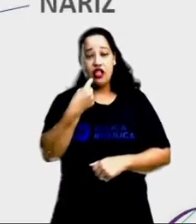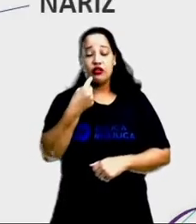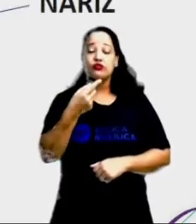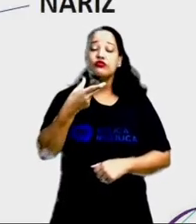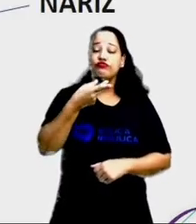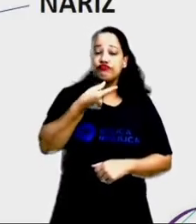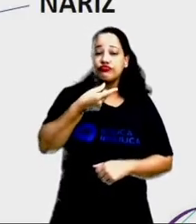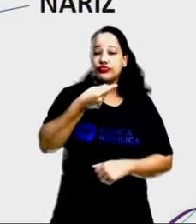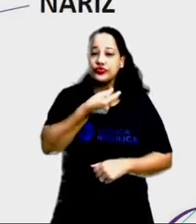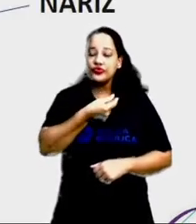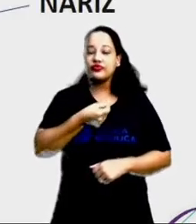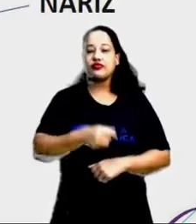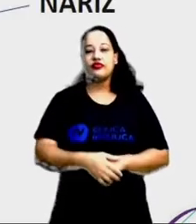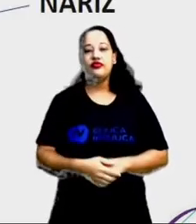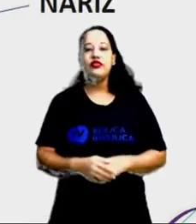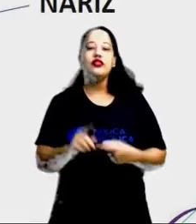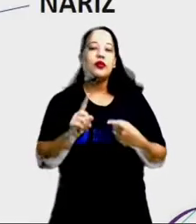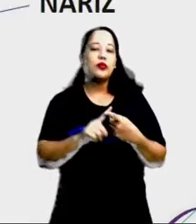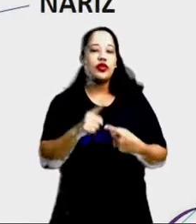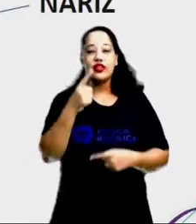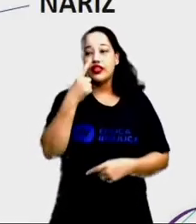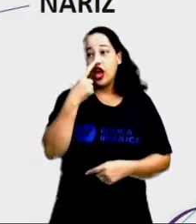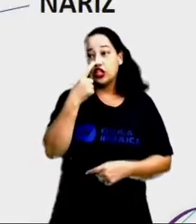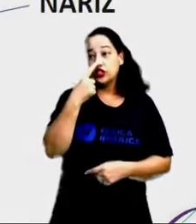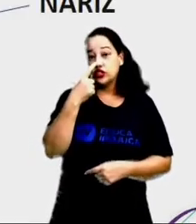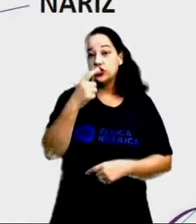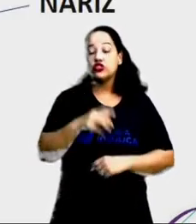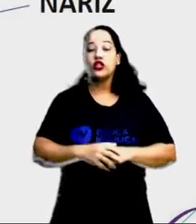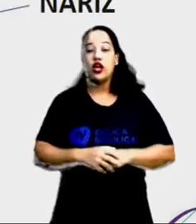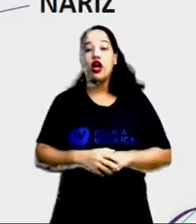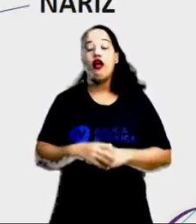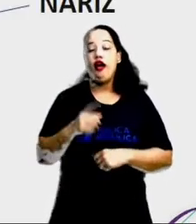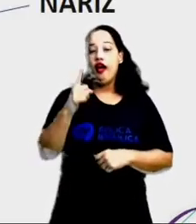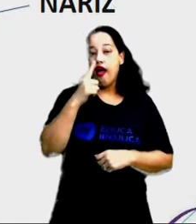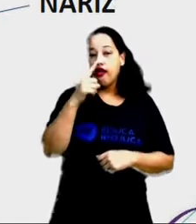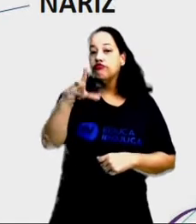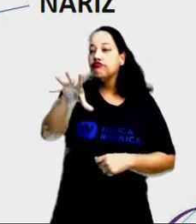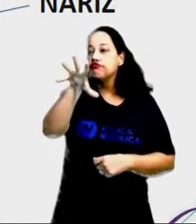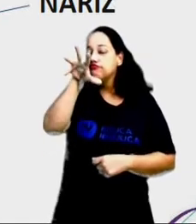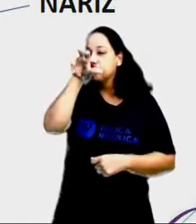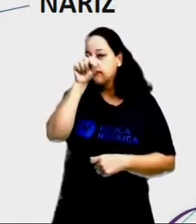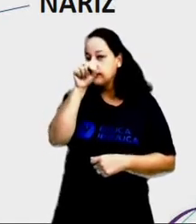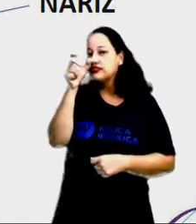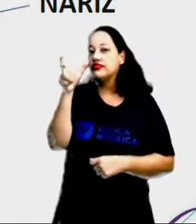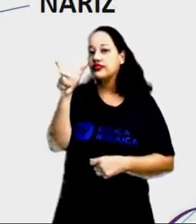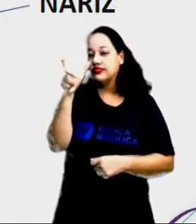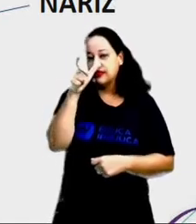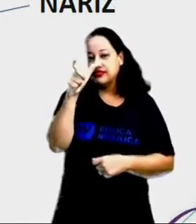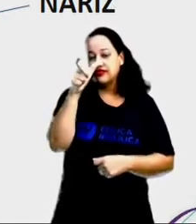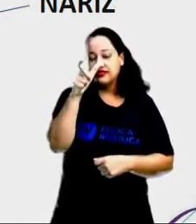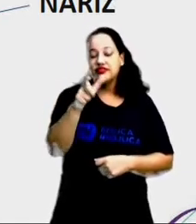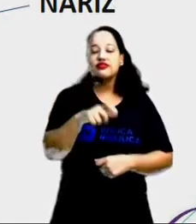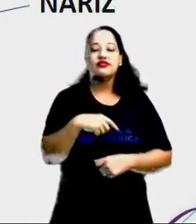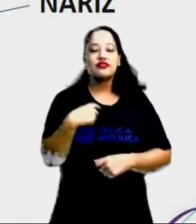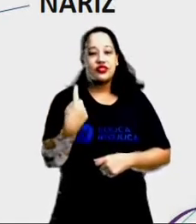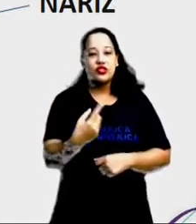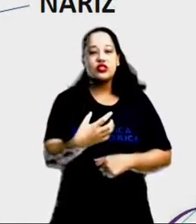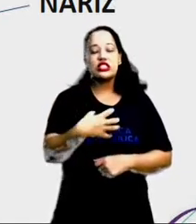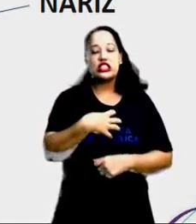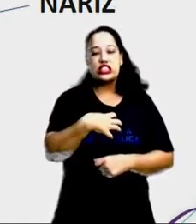O nariz. O nariz é o nosso olfato. É pelo olfato que nós